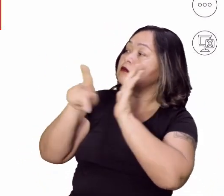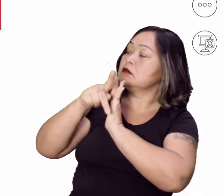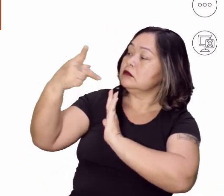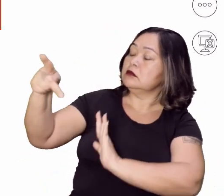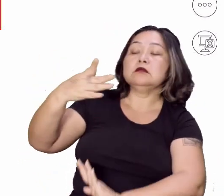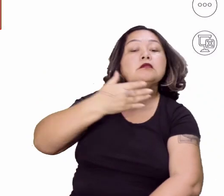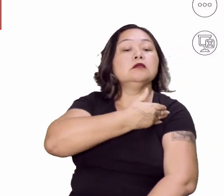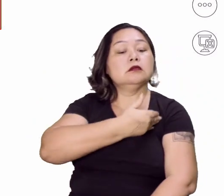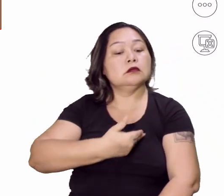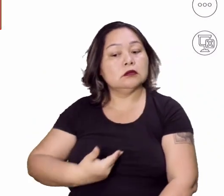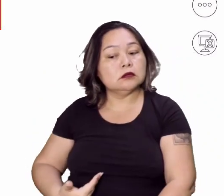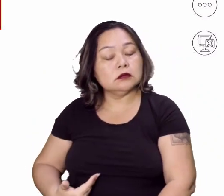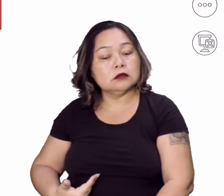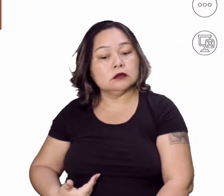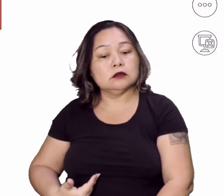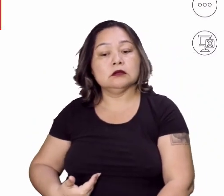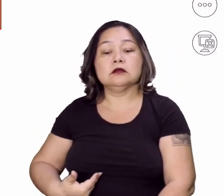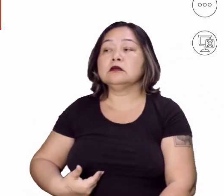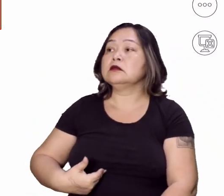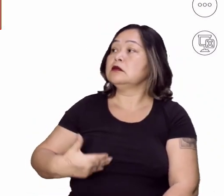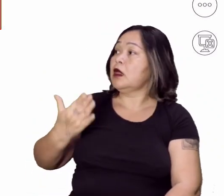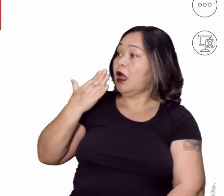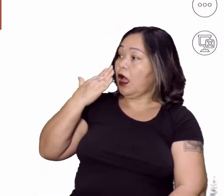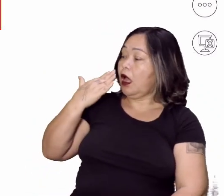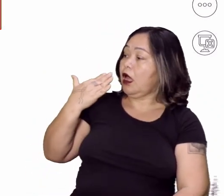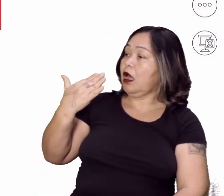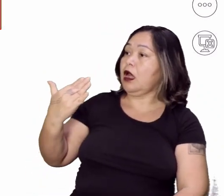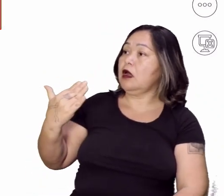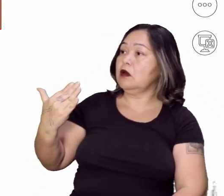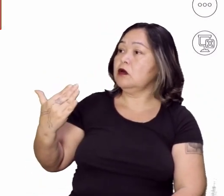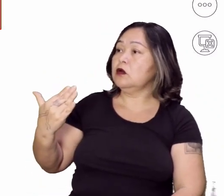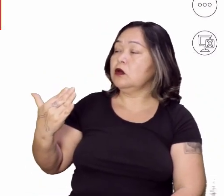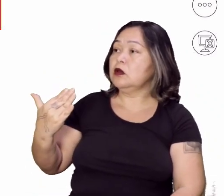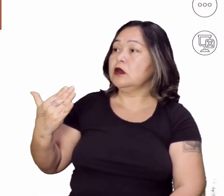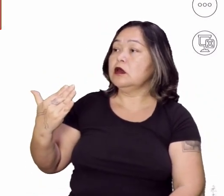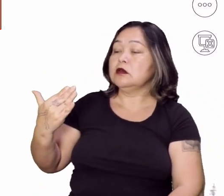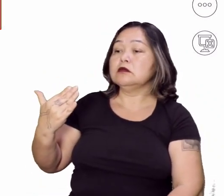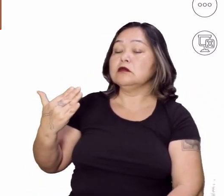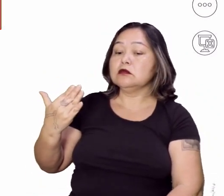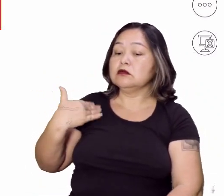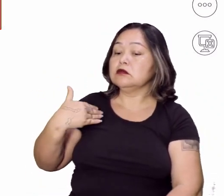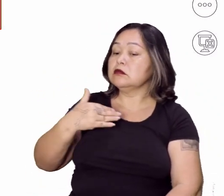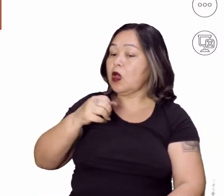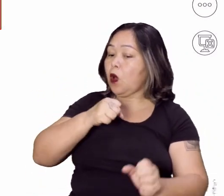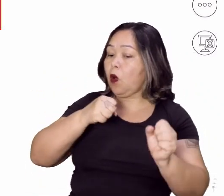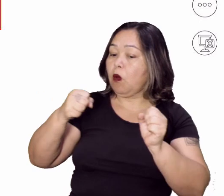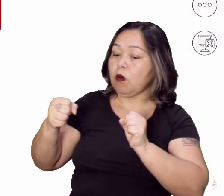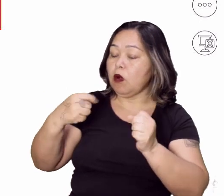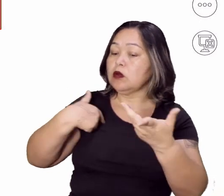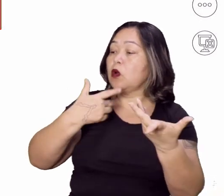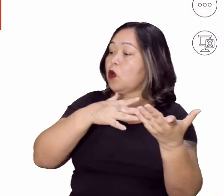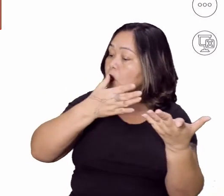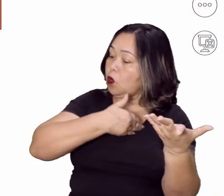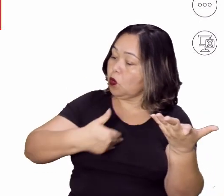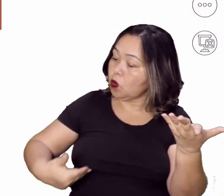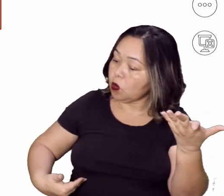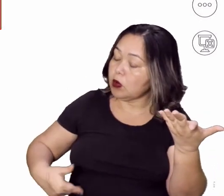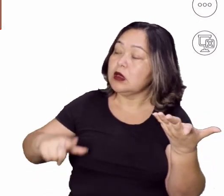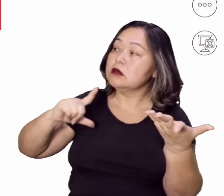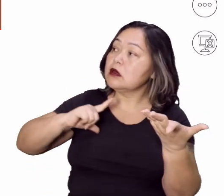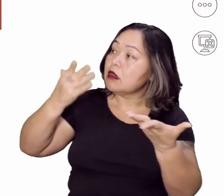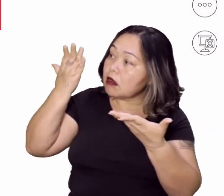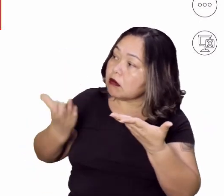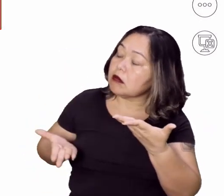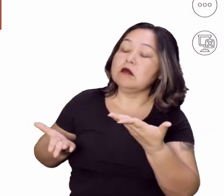público, tá? Eles podem bater de frente com o poder público, com o governo que está ali naquele momento,